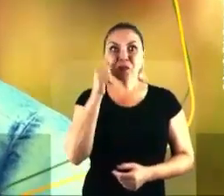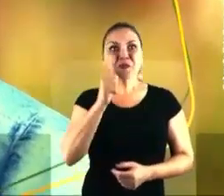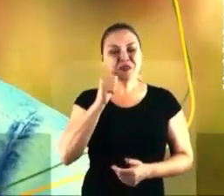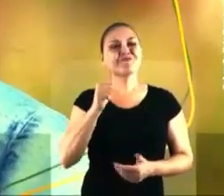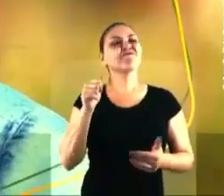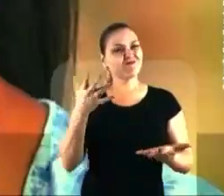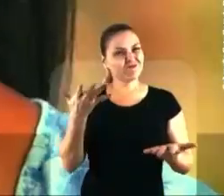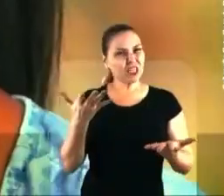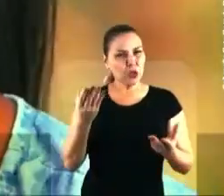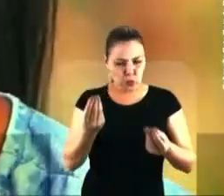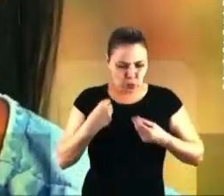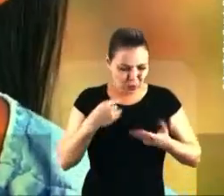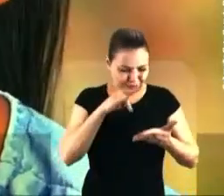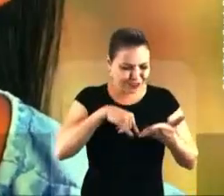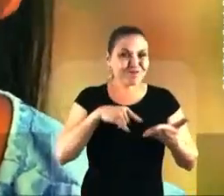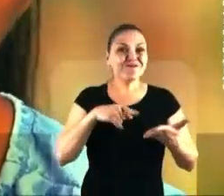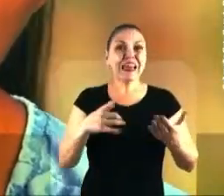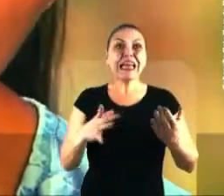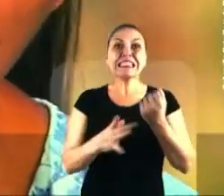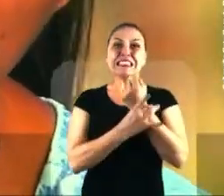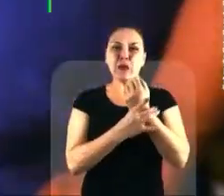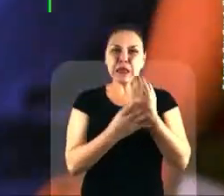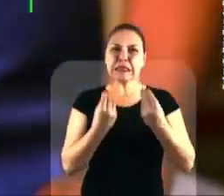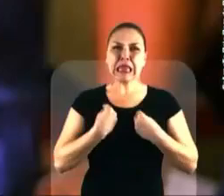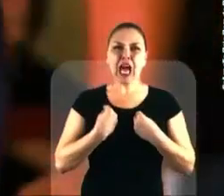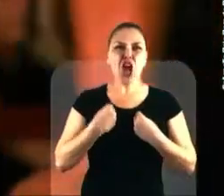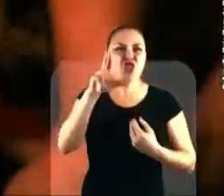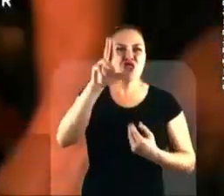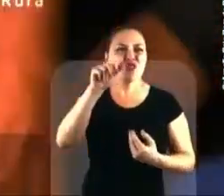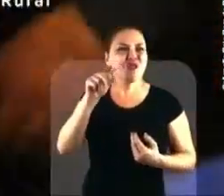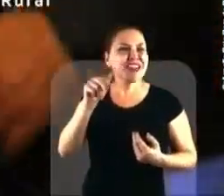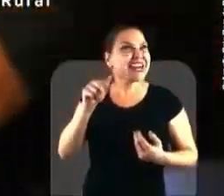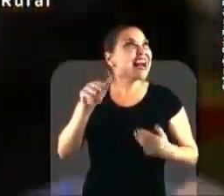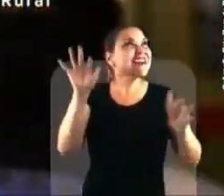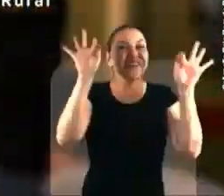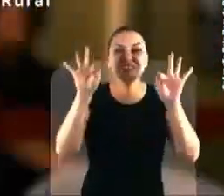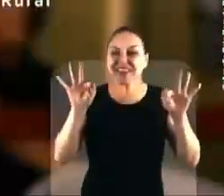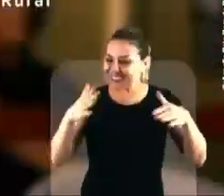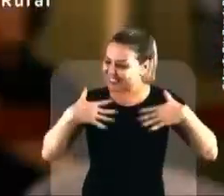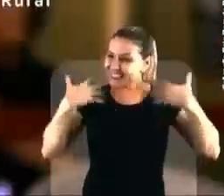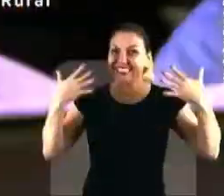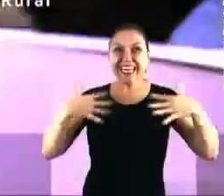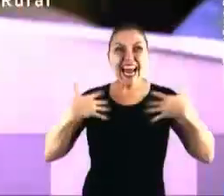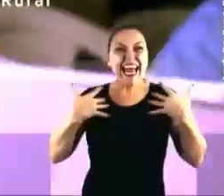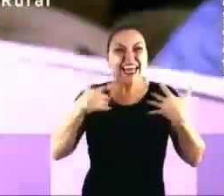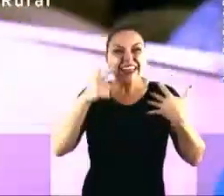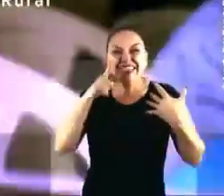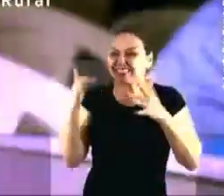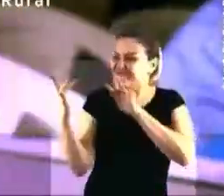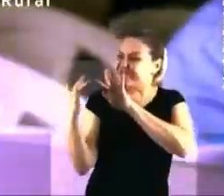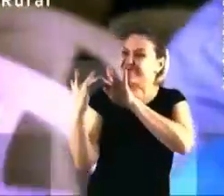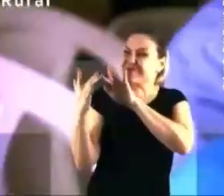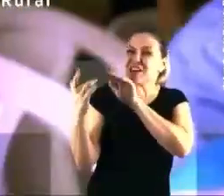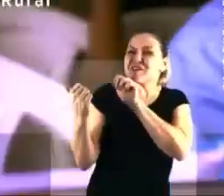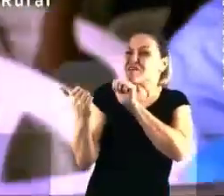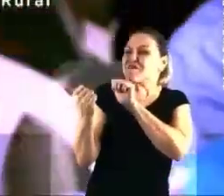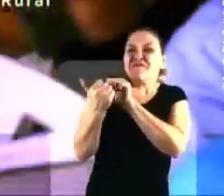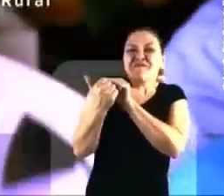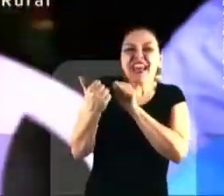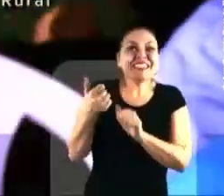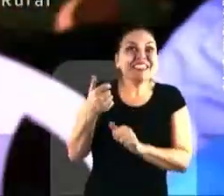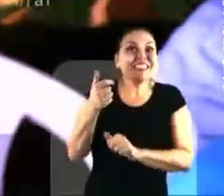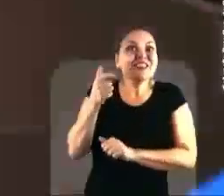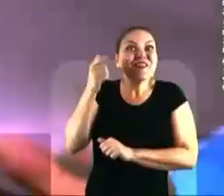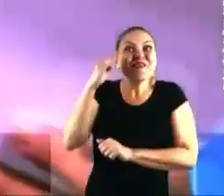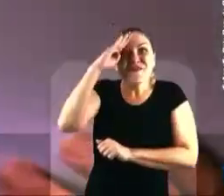a gente mulher. O título, ele traz segurança. Não vai tirar nunca essa alegria de chegar bem perdido o